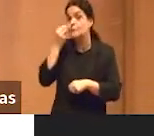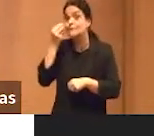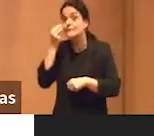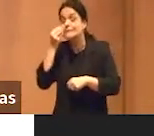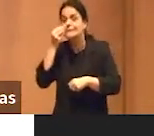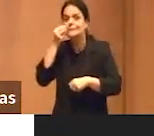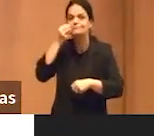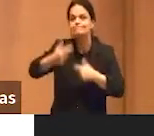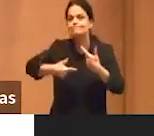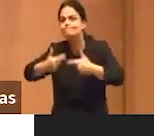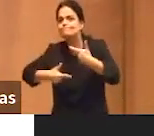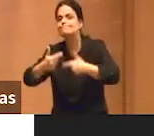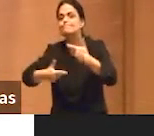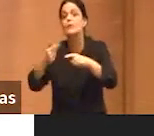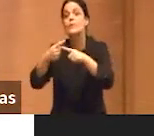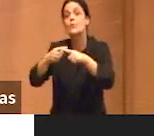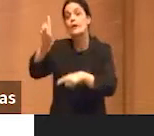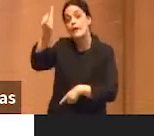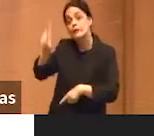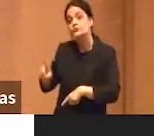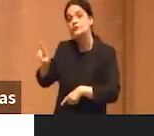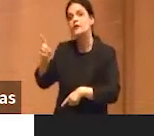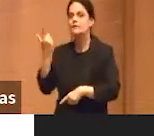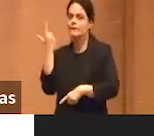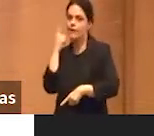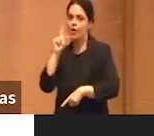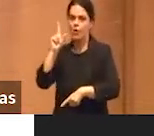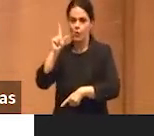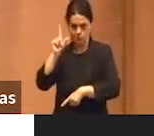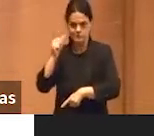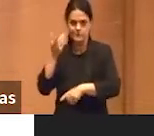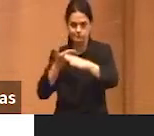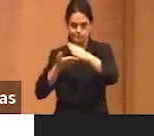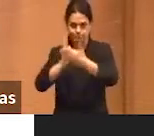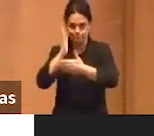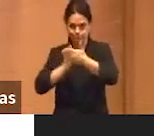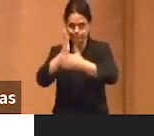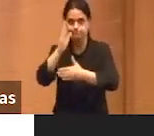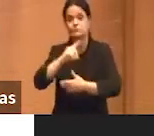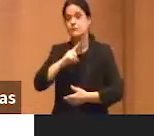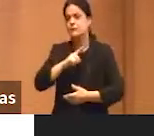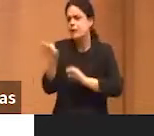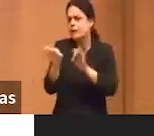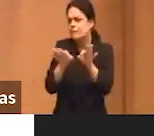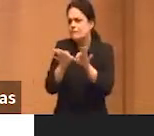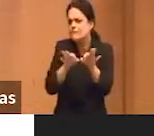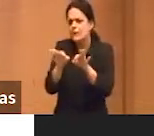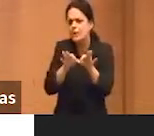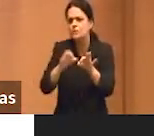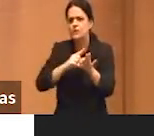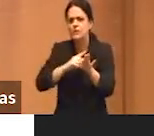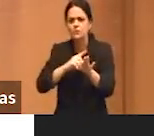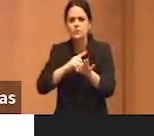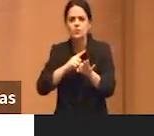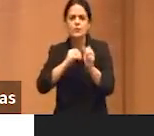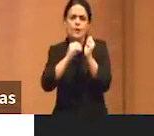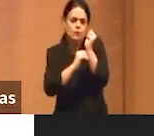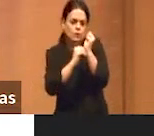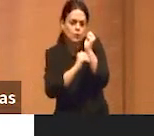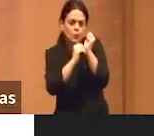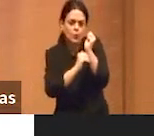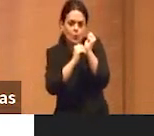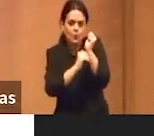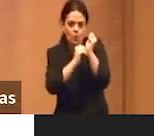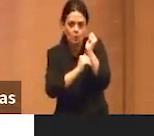diz o seguinte, olha que lindo, projetos, bom, aí ele faz projetos que compartilham um código-fonte de dispositivos